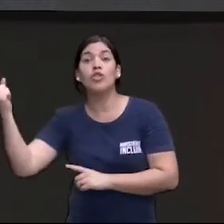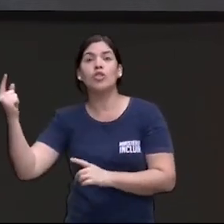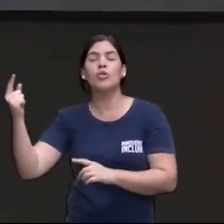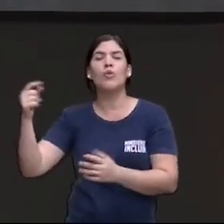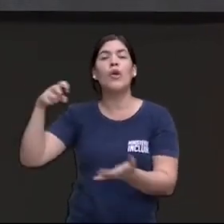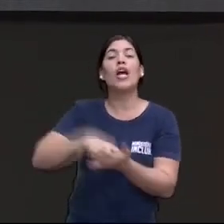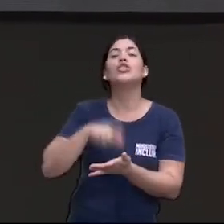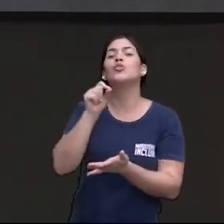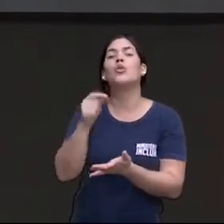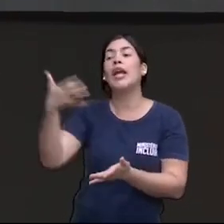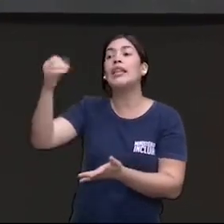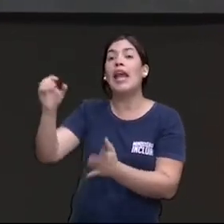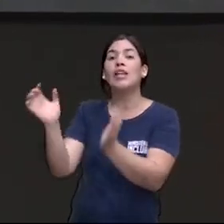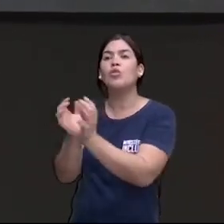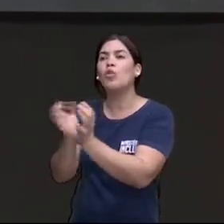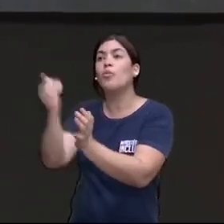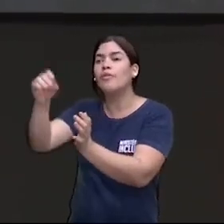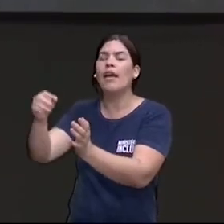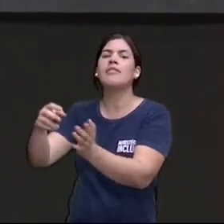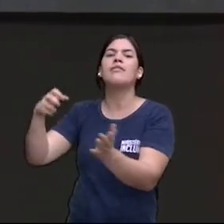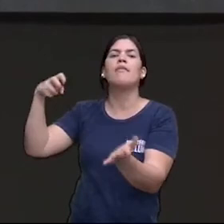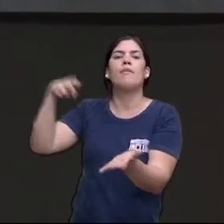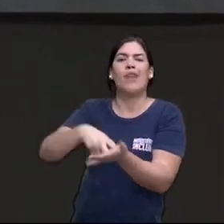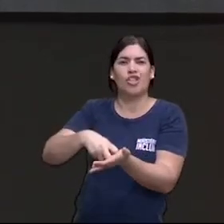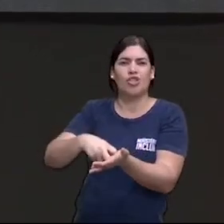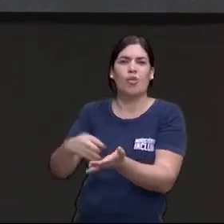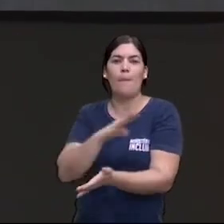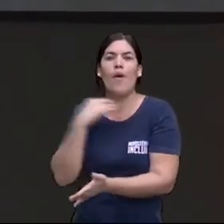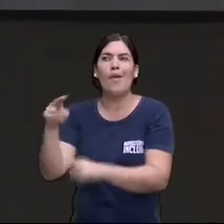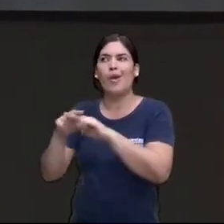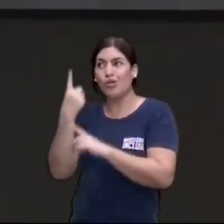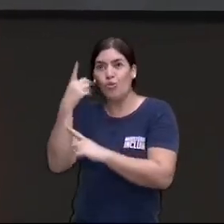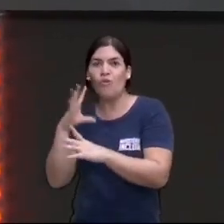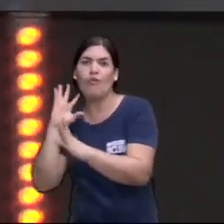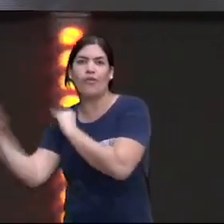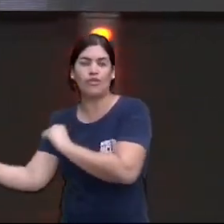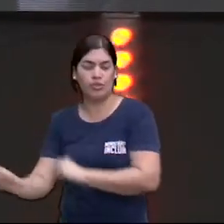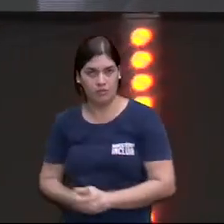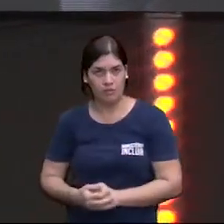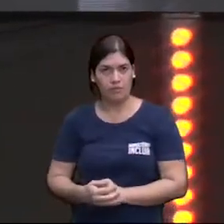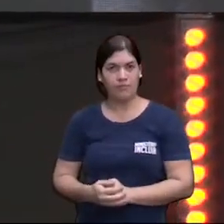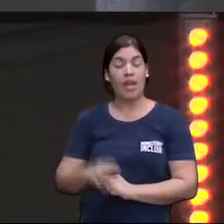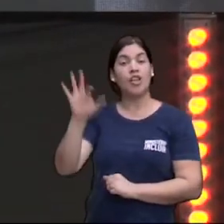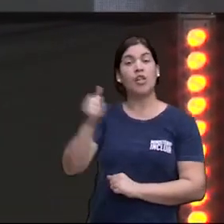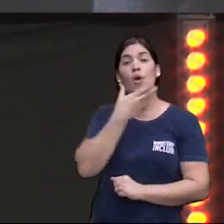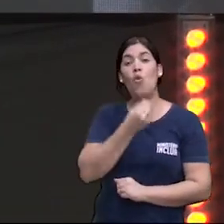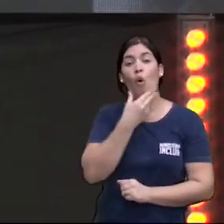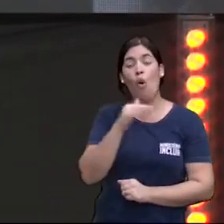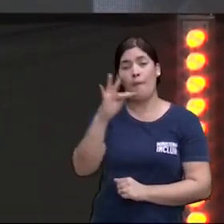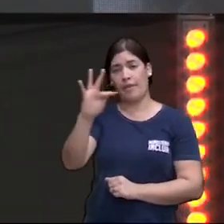começaram a falar os nomes daqueles que morreriam e finalmente citaram o nome de um homem chamado